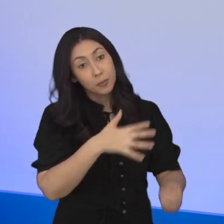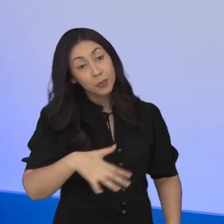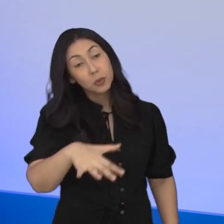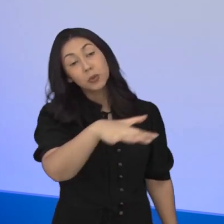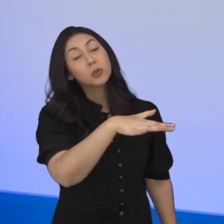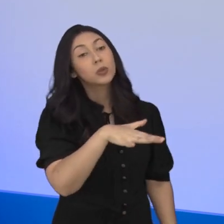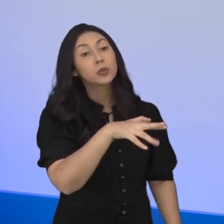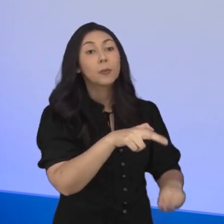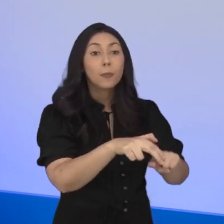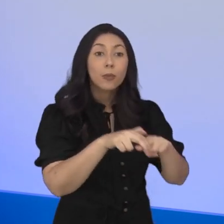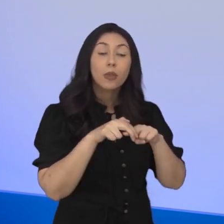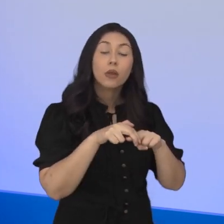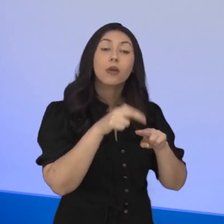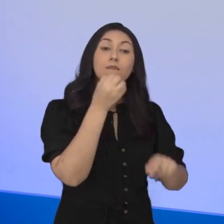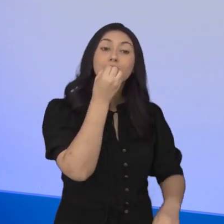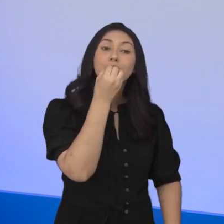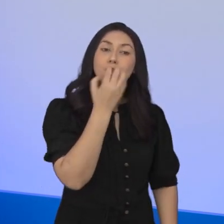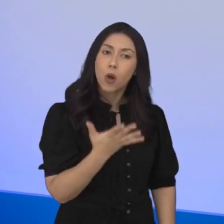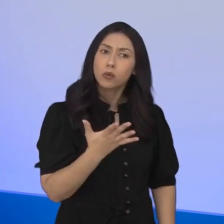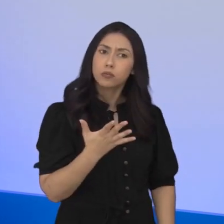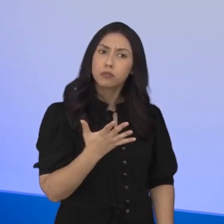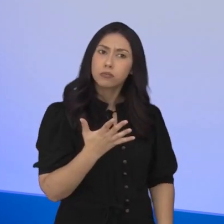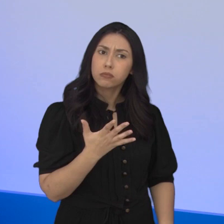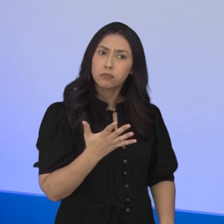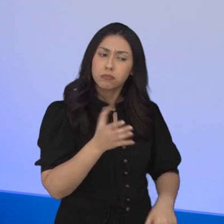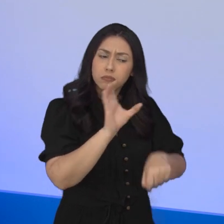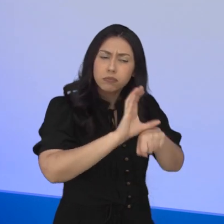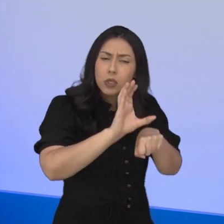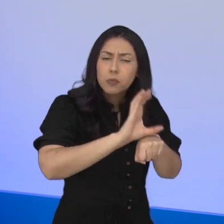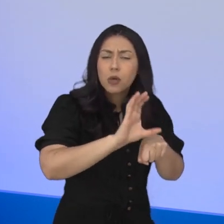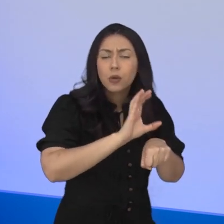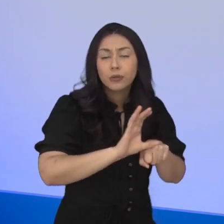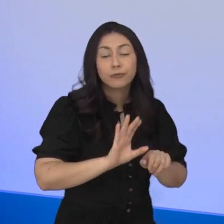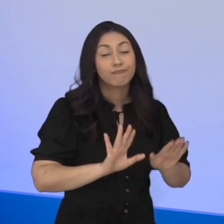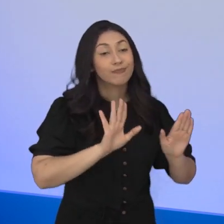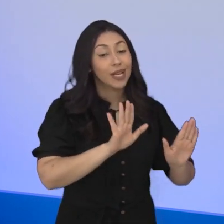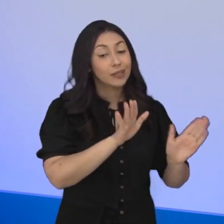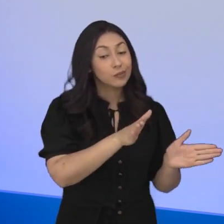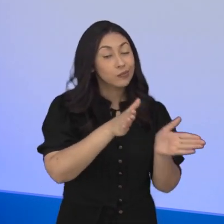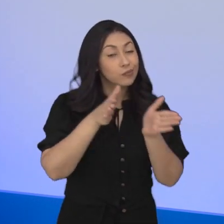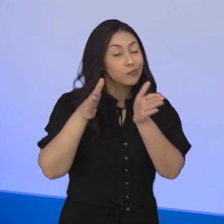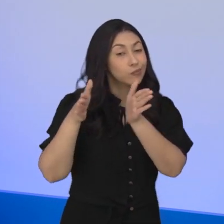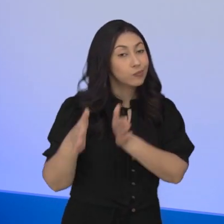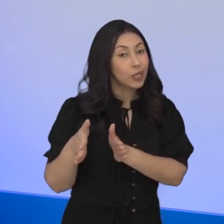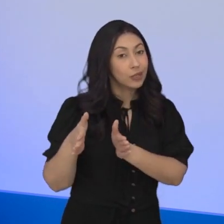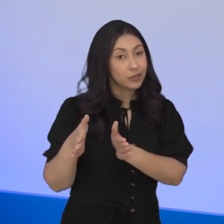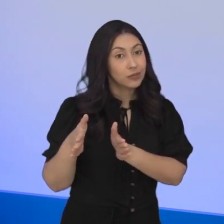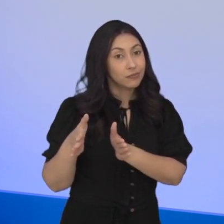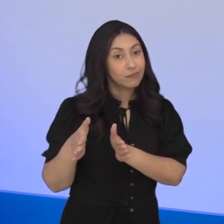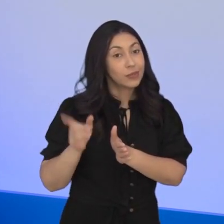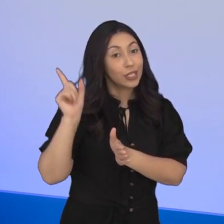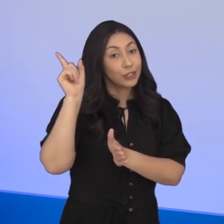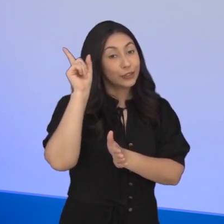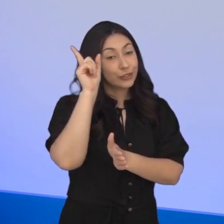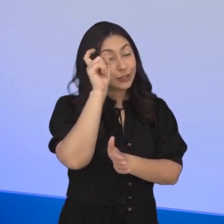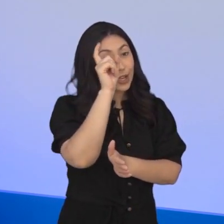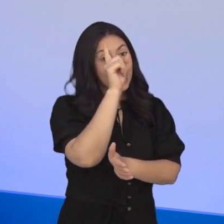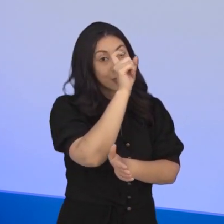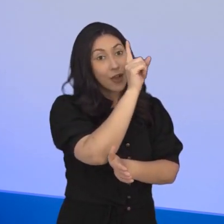público e para a sociedade. Portanto, é bom que ele tenha essa estabilidade. Por outro lado, que a gente vê também essa certa